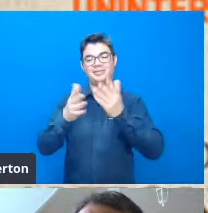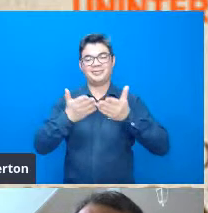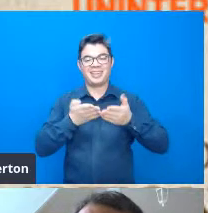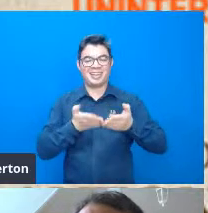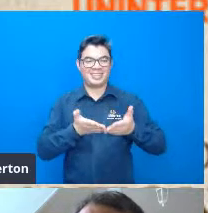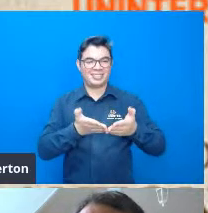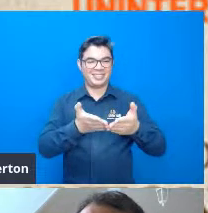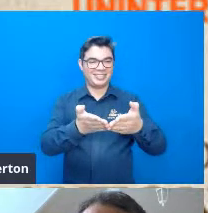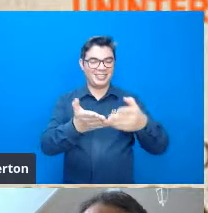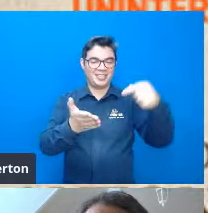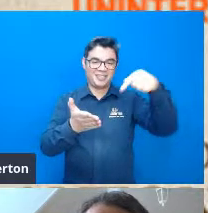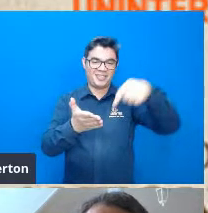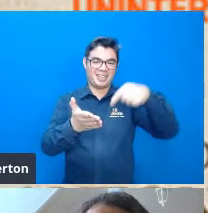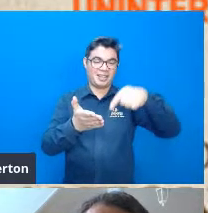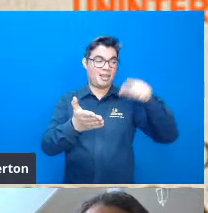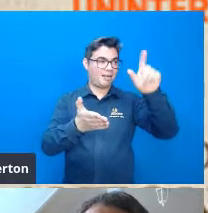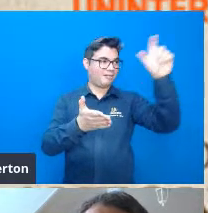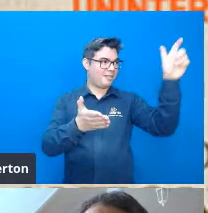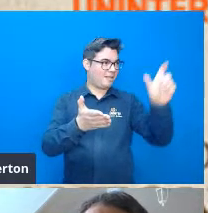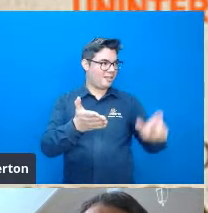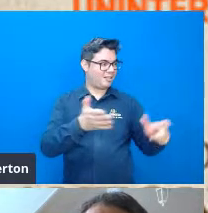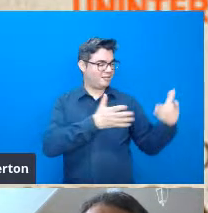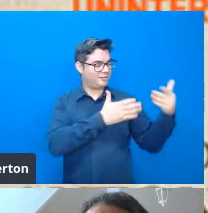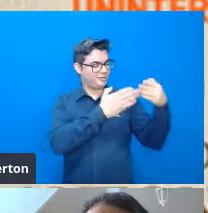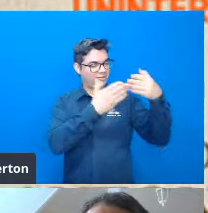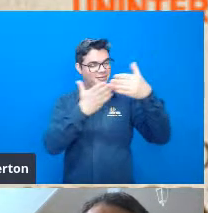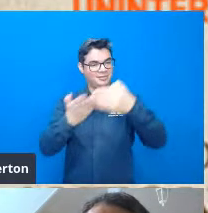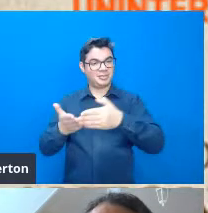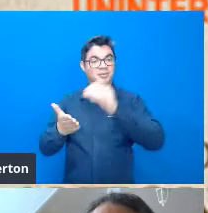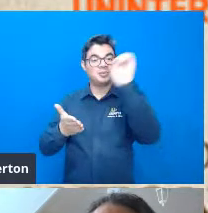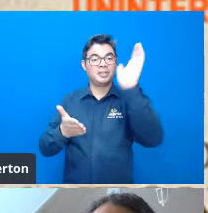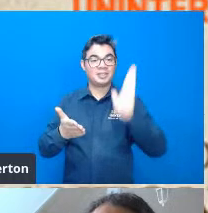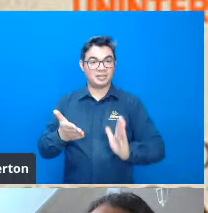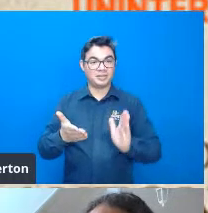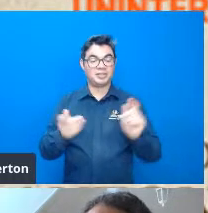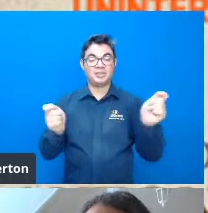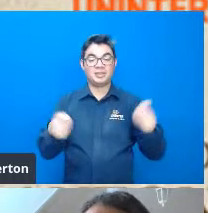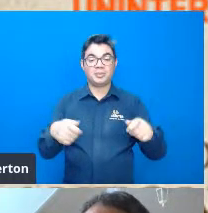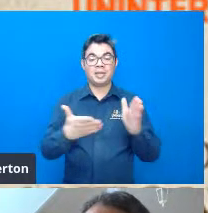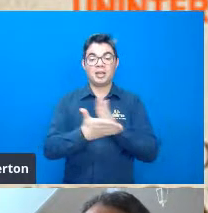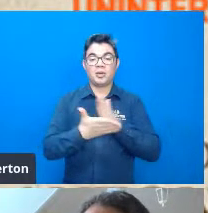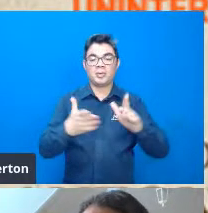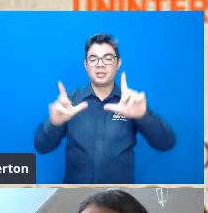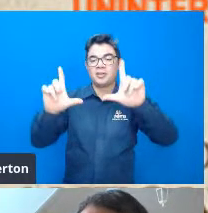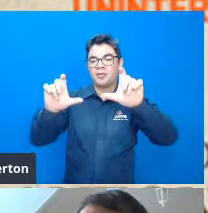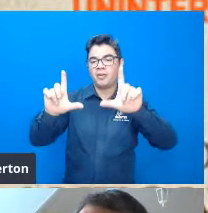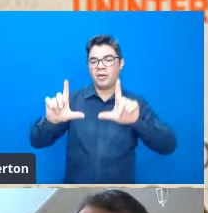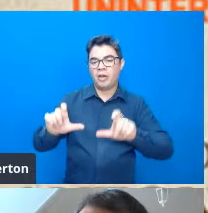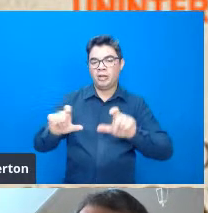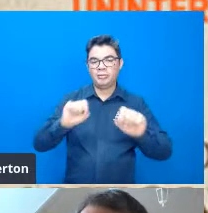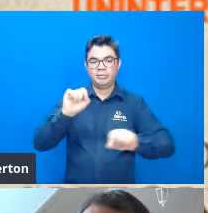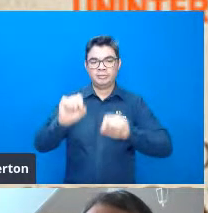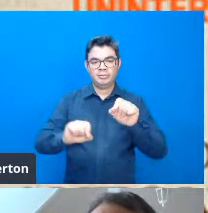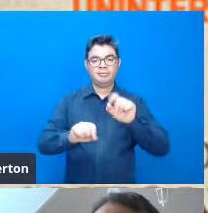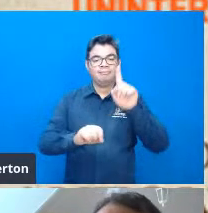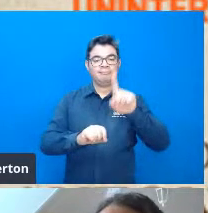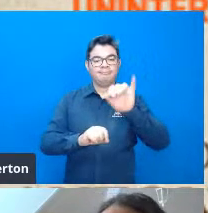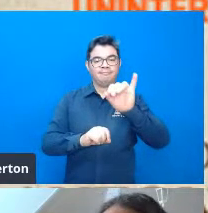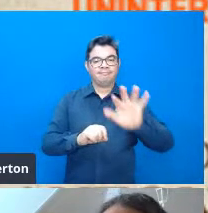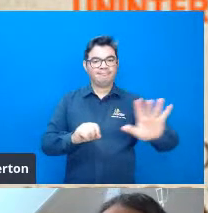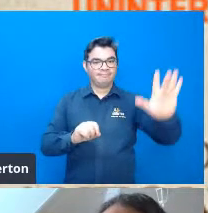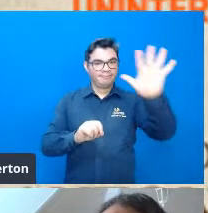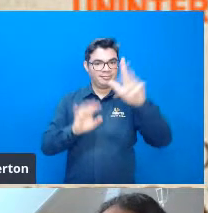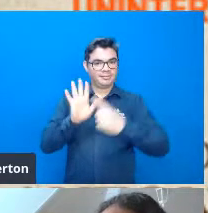famílias italianas vieram para o país eu coloquei algumas fotos aqui são fotos ilustrativas e não